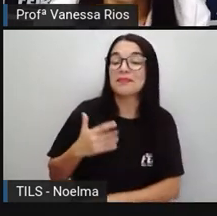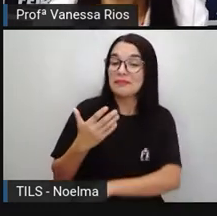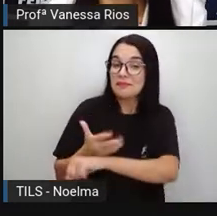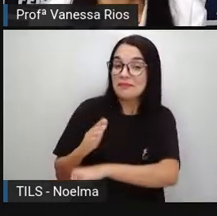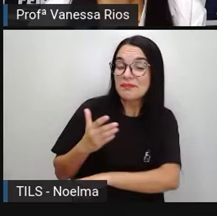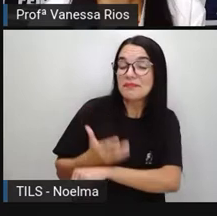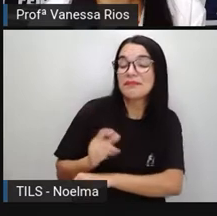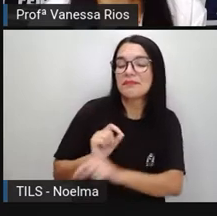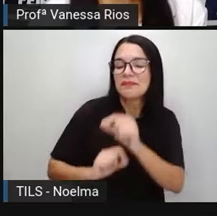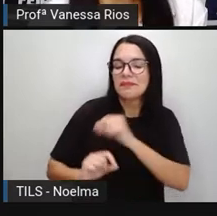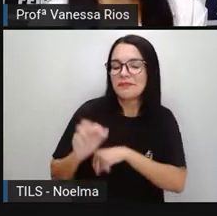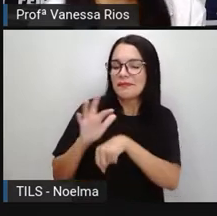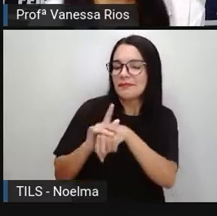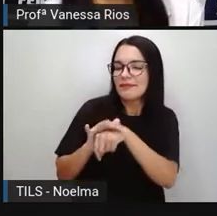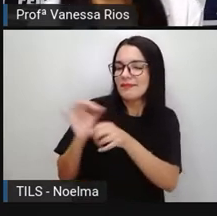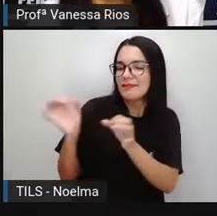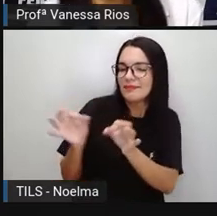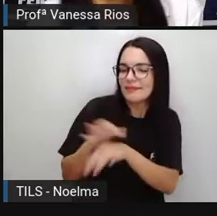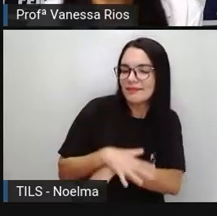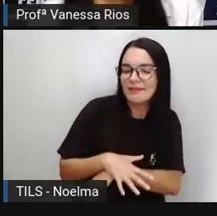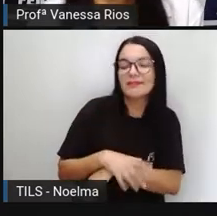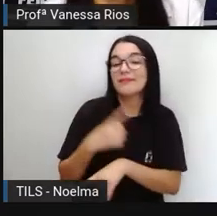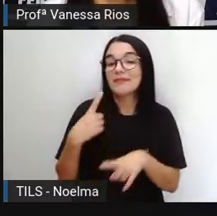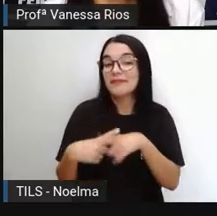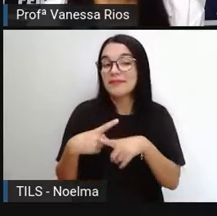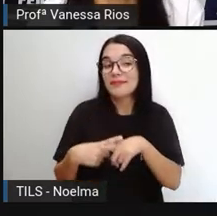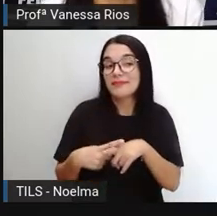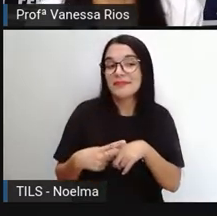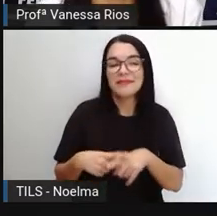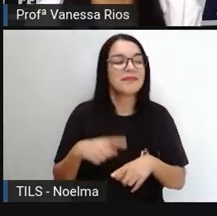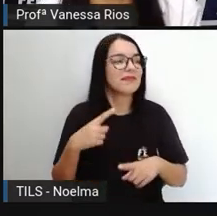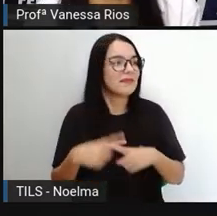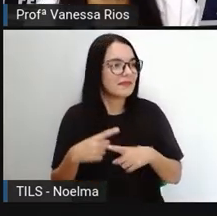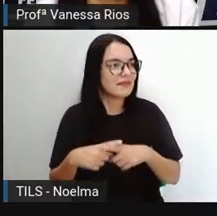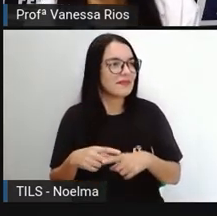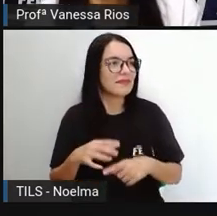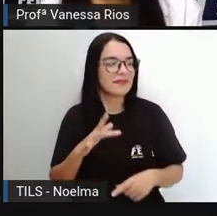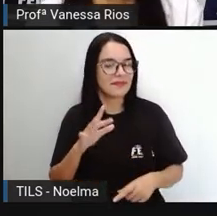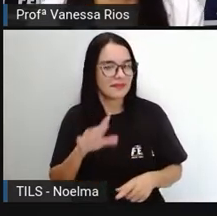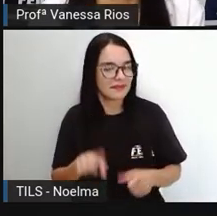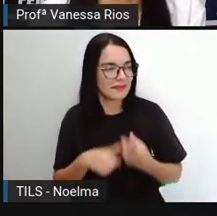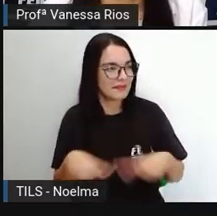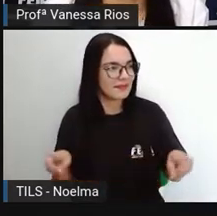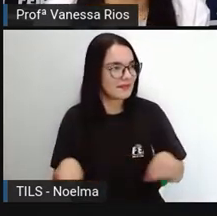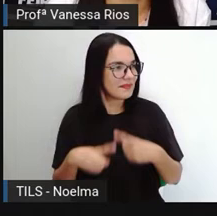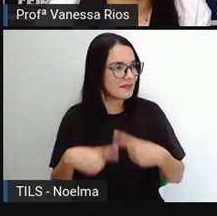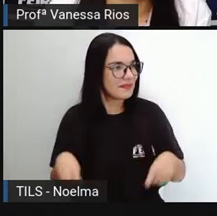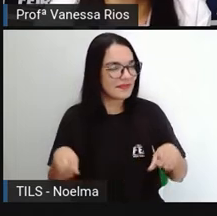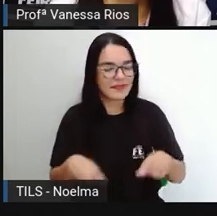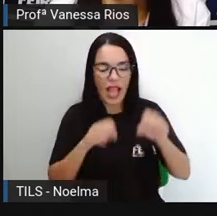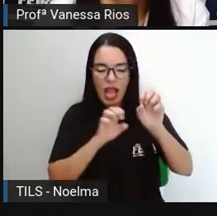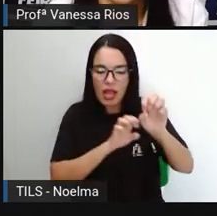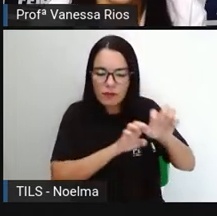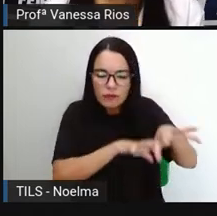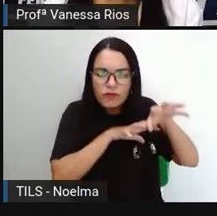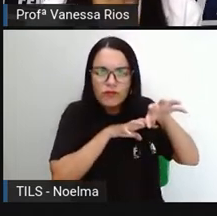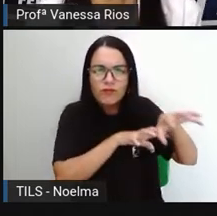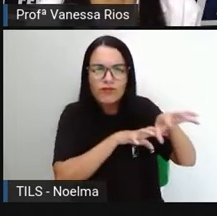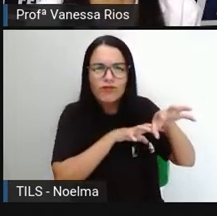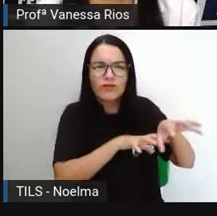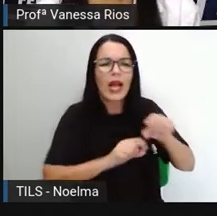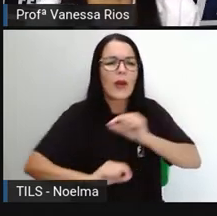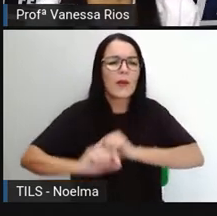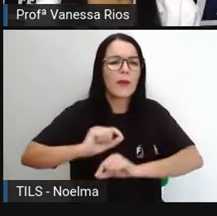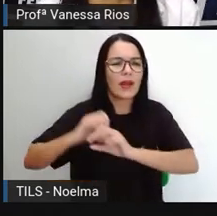doenças, porque a gente já viu que as músicas, elas influenciam, né? No desenvolvimento emocional